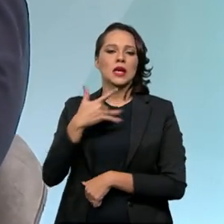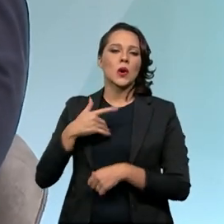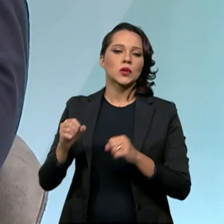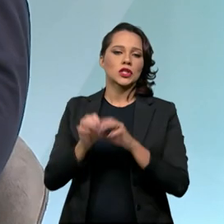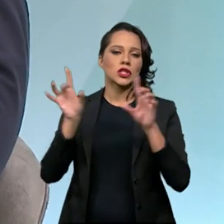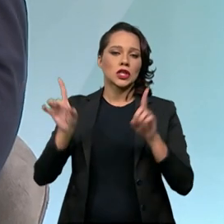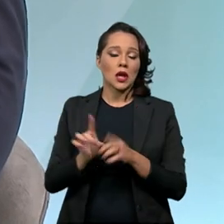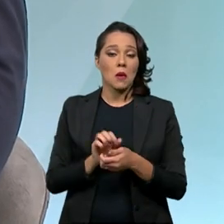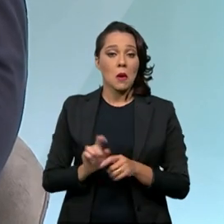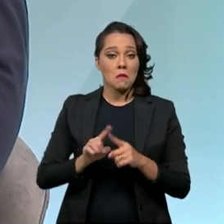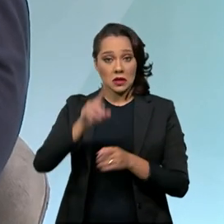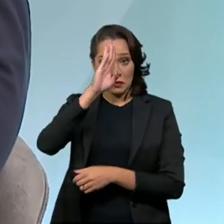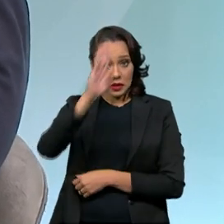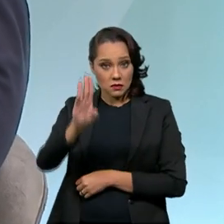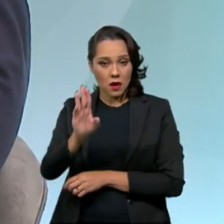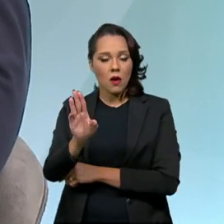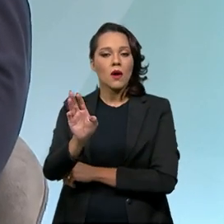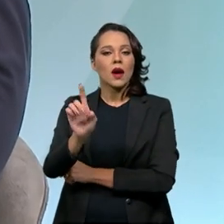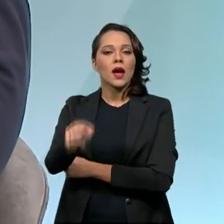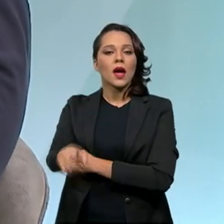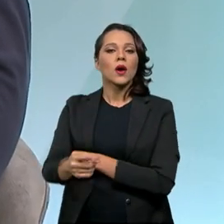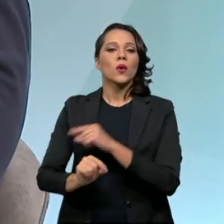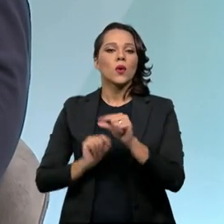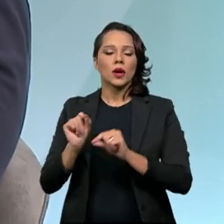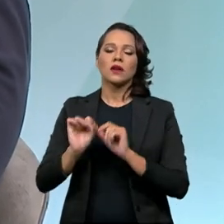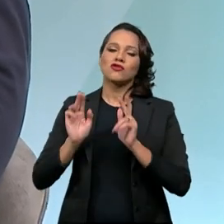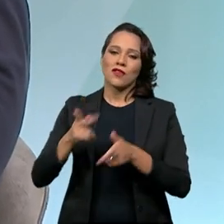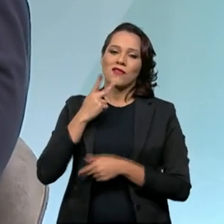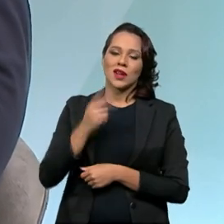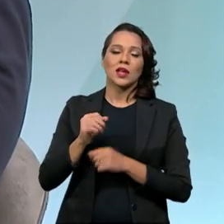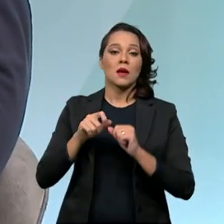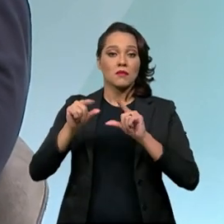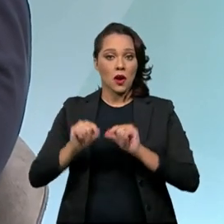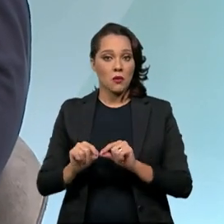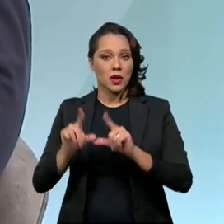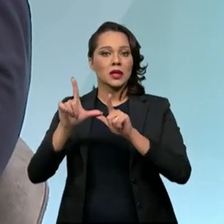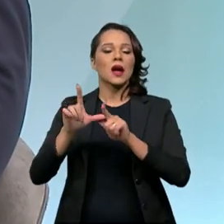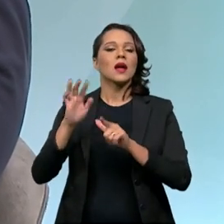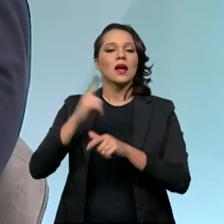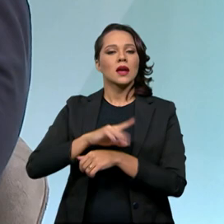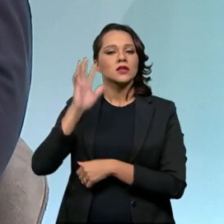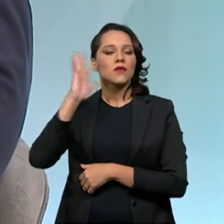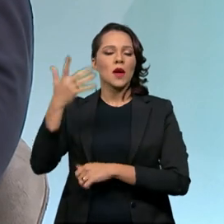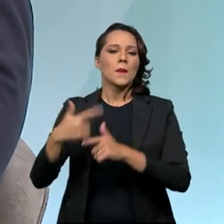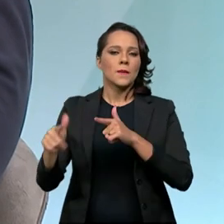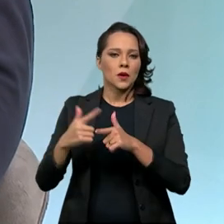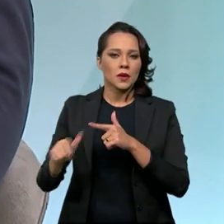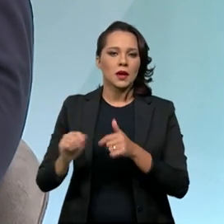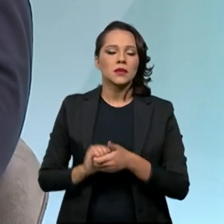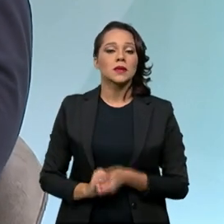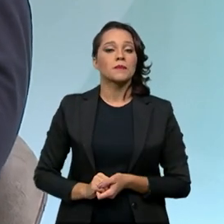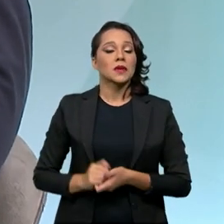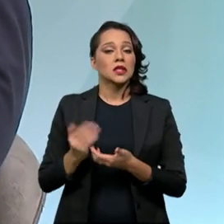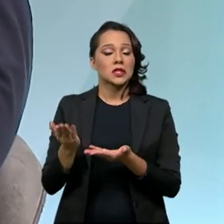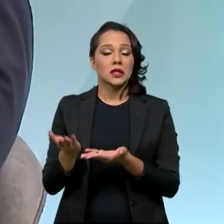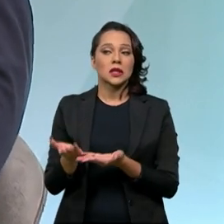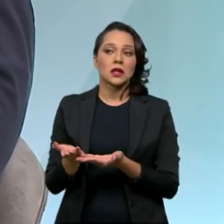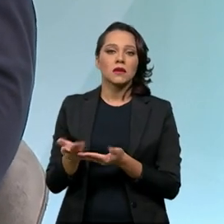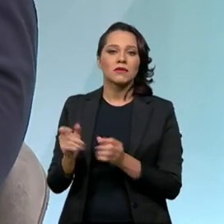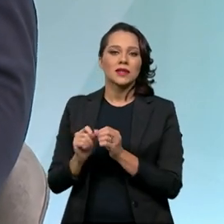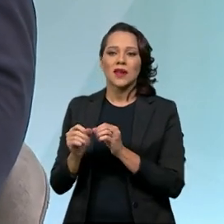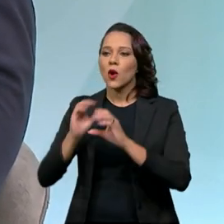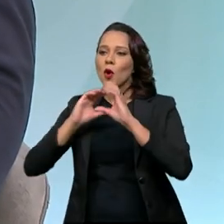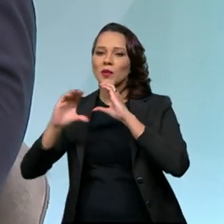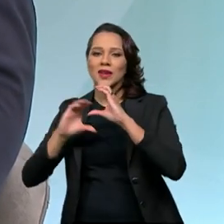digital, mas a principal forma é exatamente, como eu já falei, para aumentar essa solução dos problemas, de você fazer a